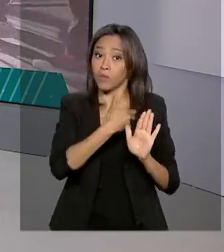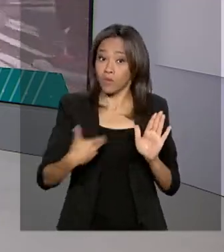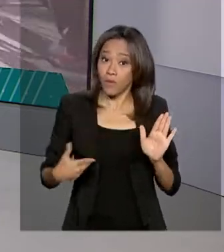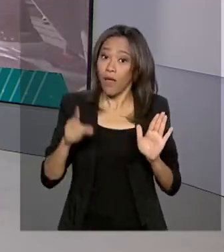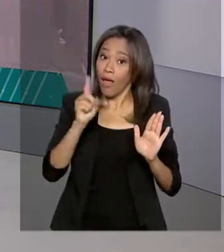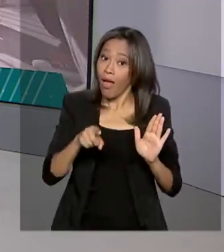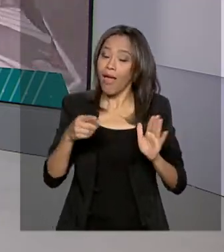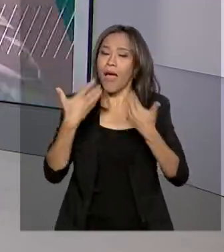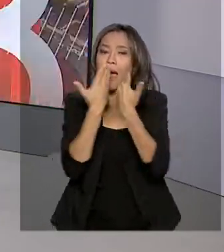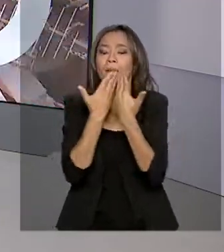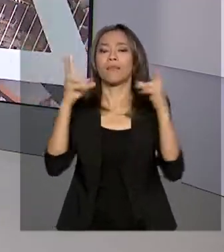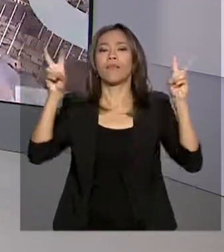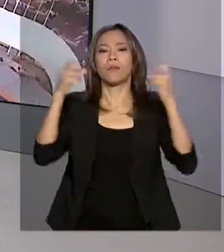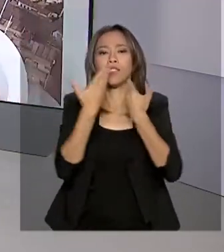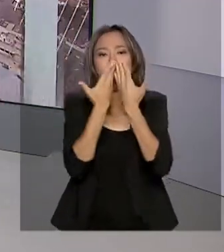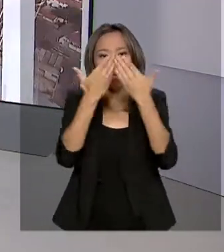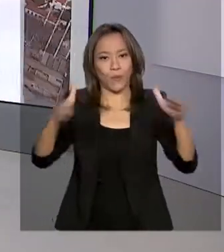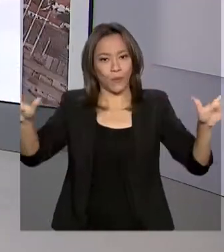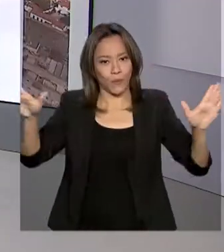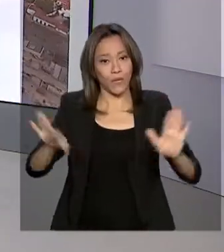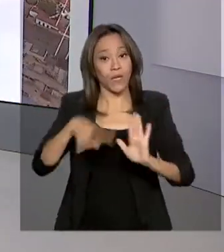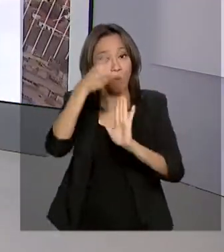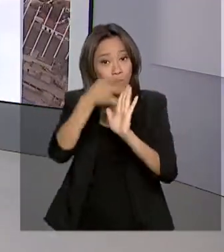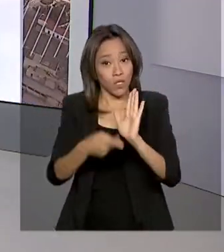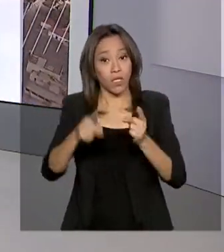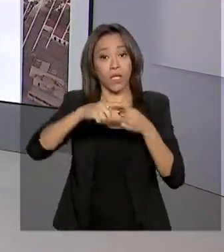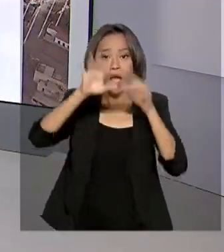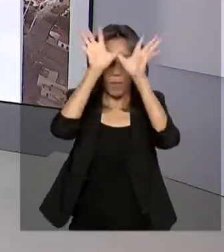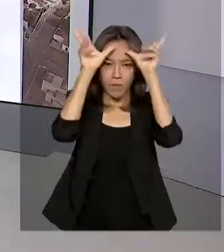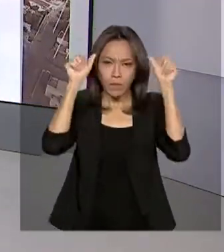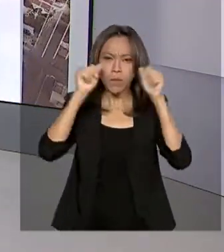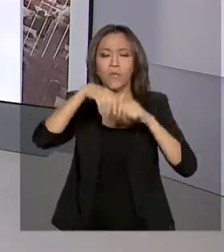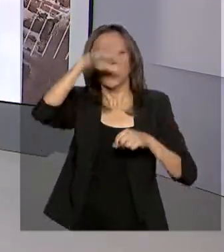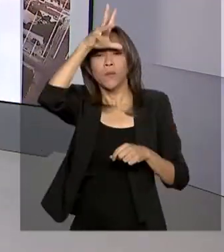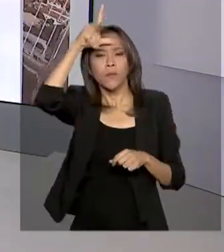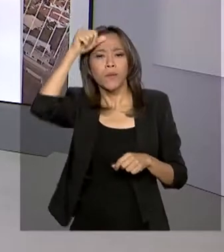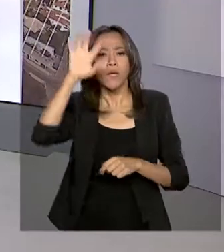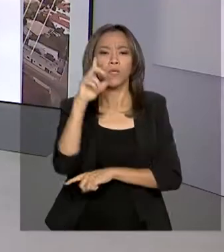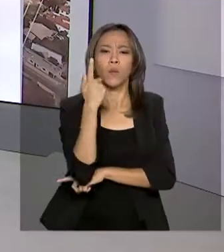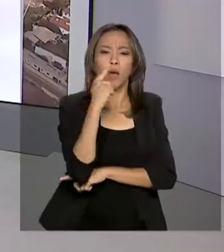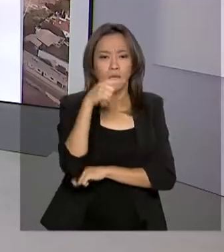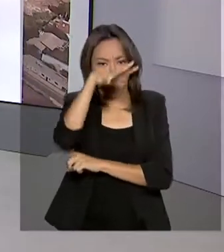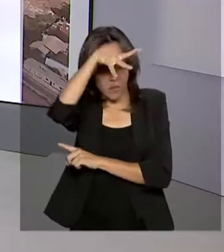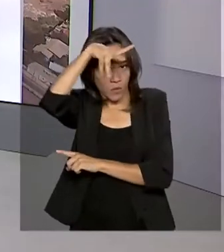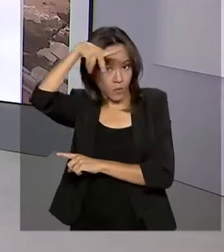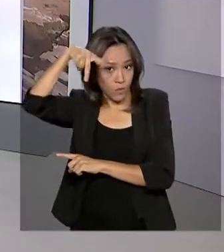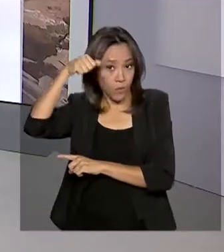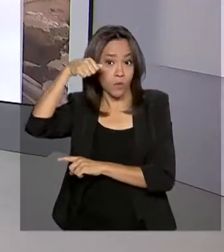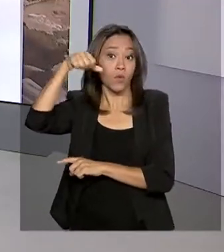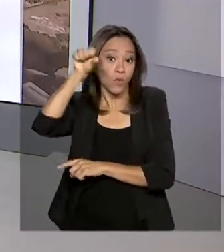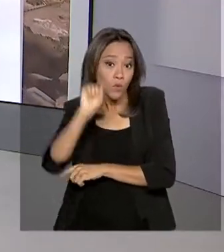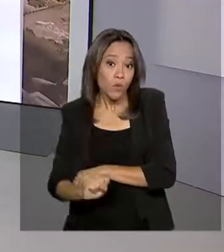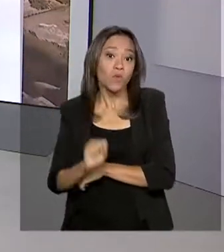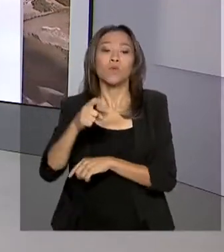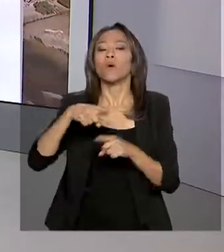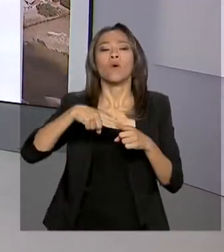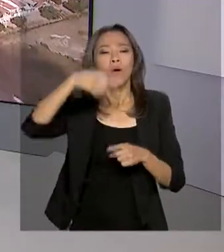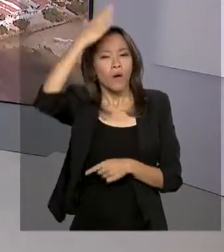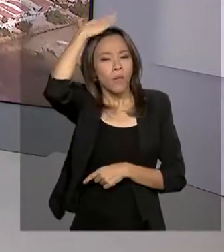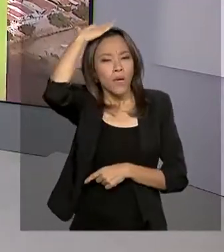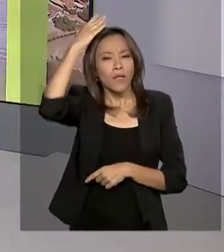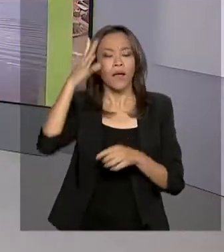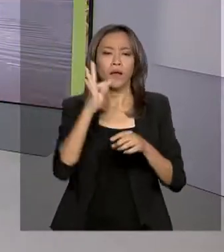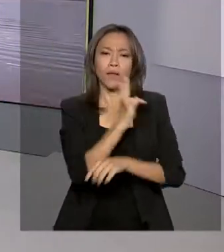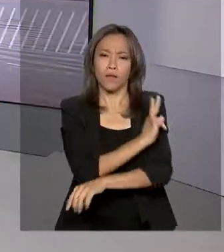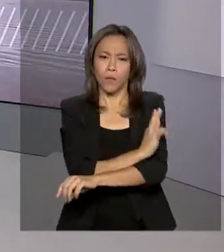conferência. O projeto está no Acre, Amazonas, Goiás, Mato Grosso, Mato Grosso do Sul, Paraná, Tocantins e Rondônia. A